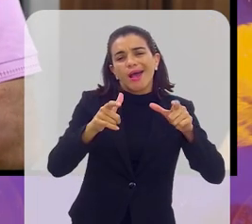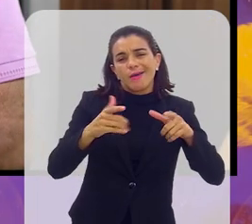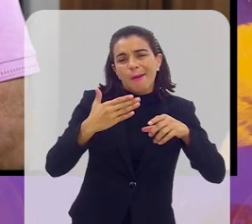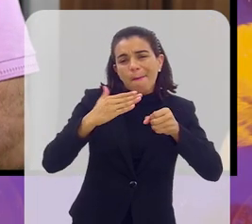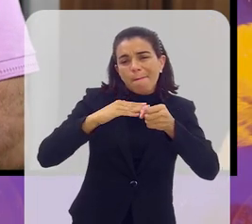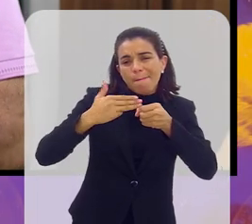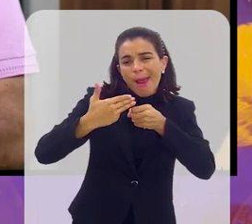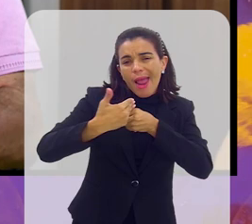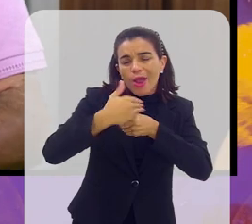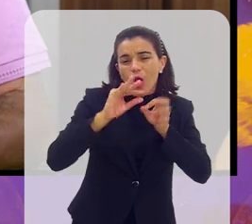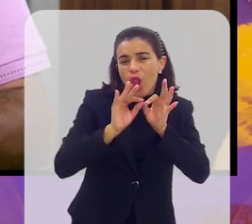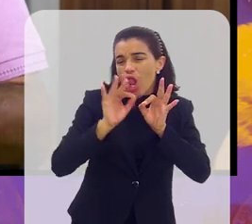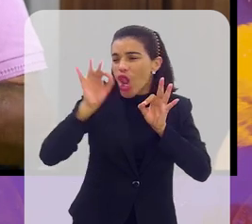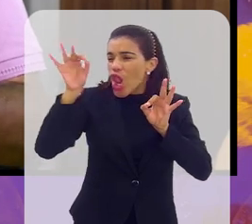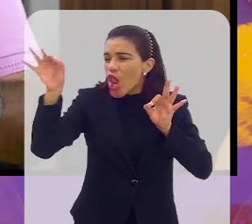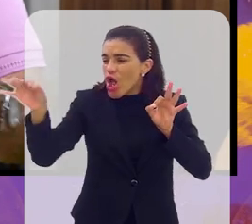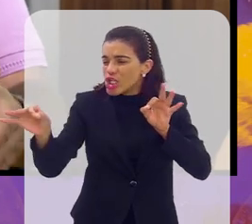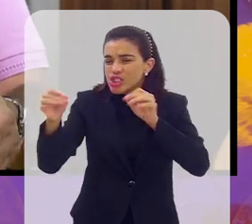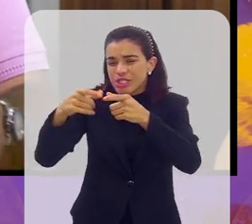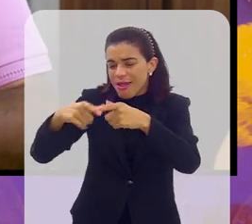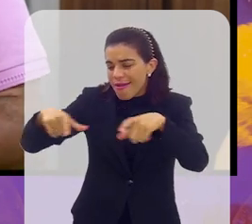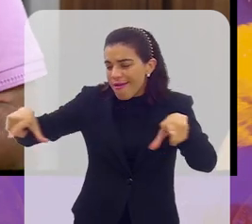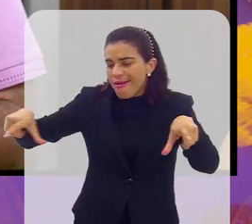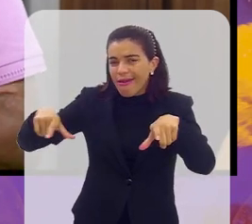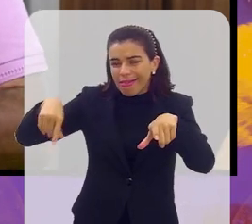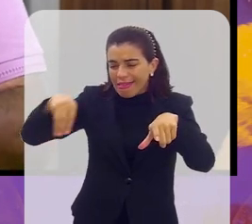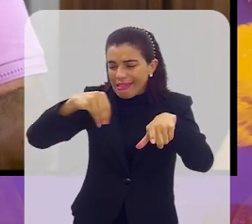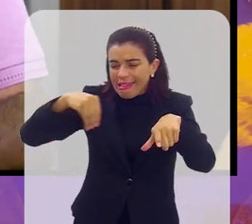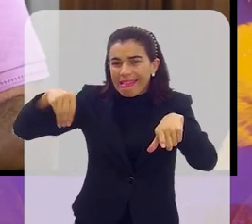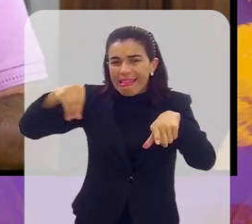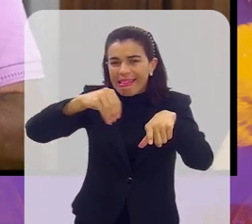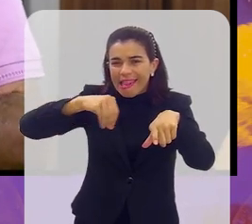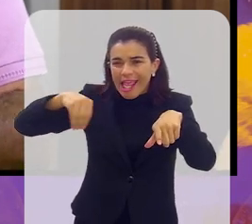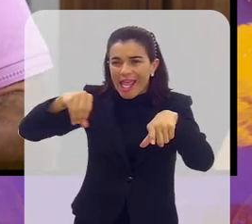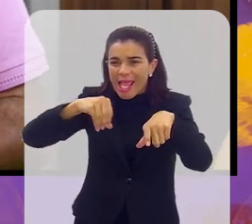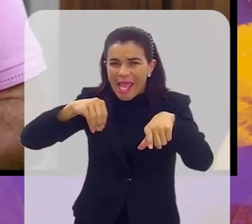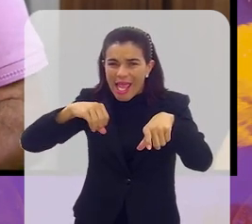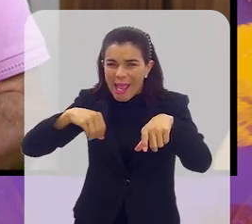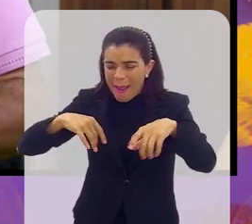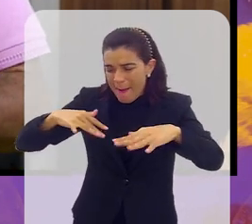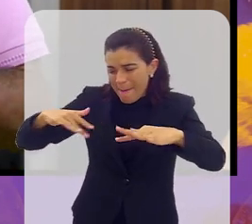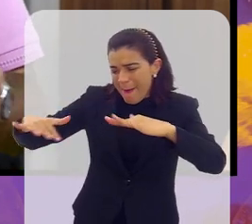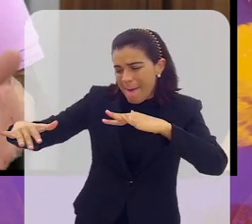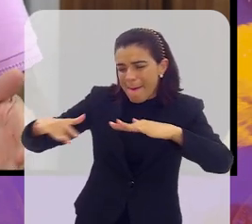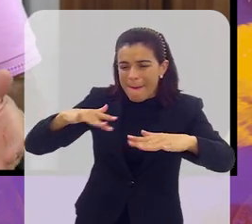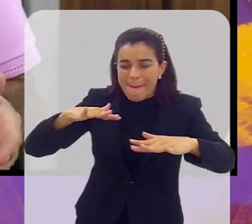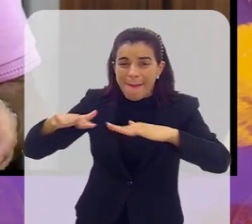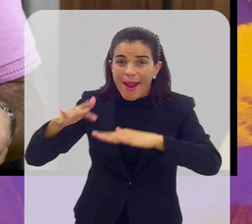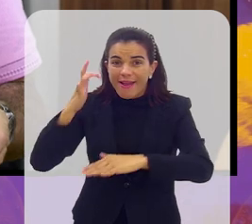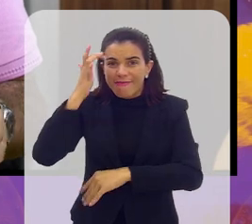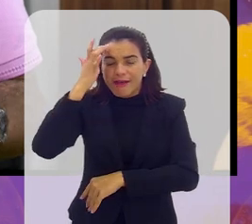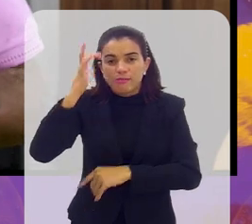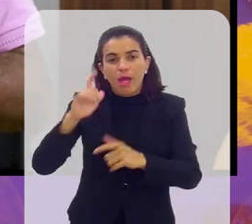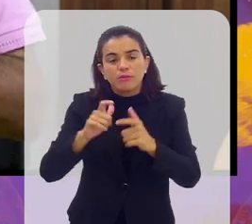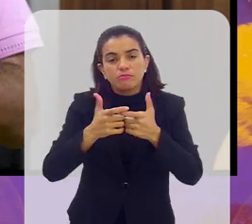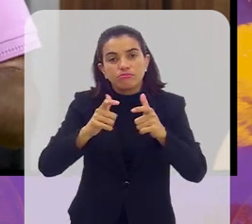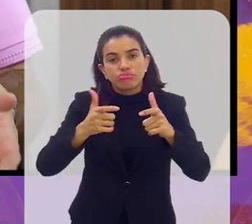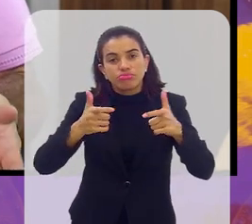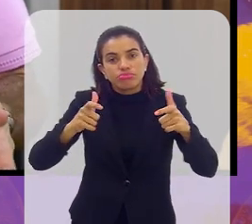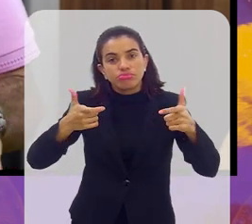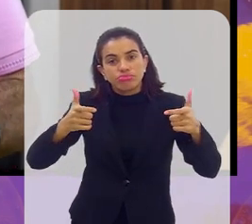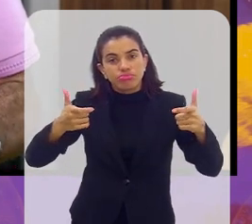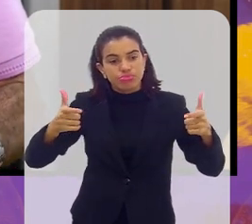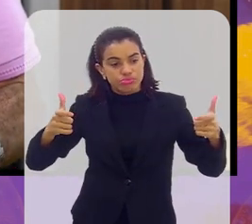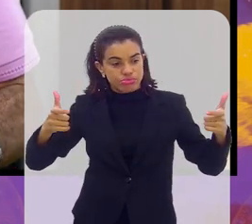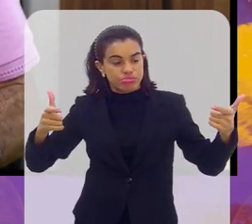do Rio de Janeiro, quando a gente tinha aqueles campinhos de terra batida e tudo mais, era muito mais fácil, mas com o